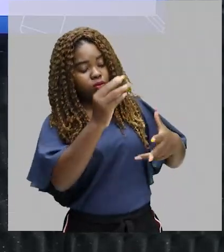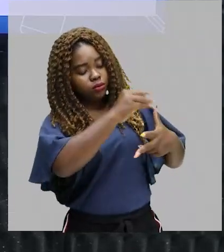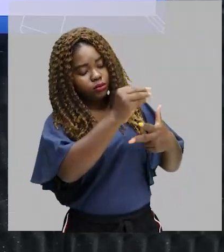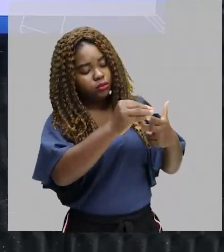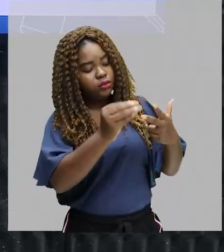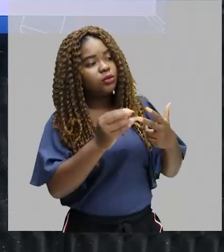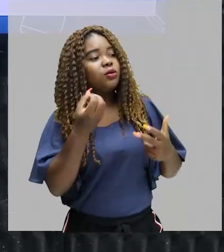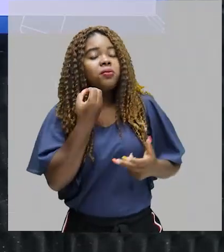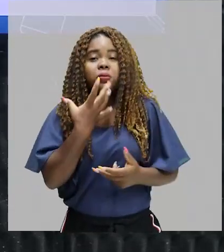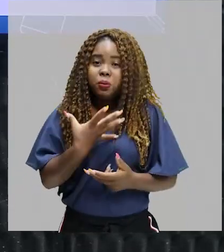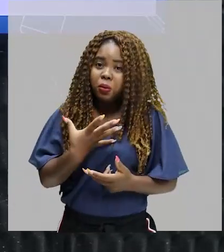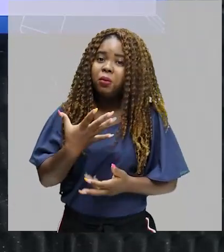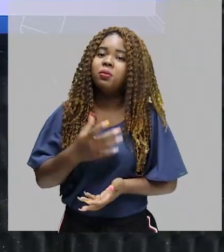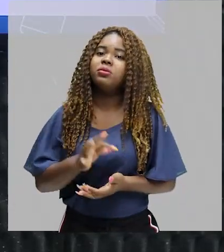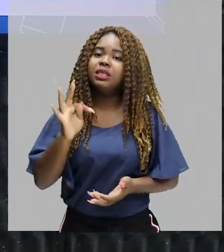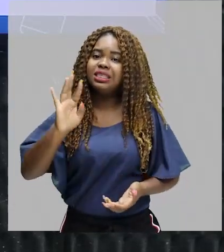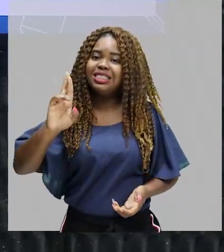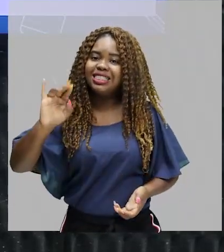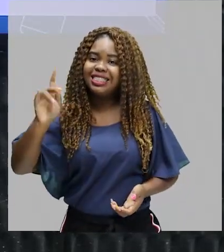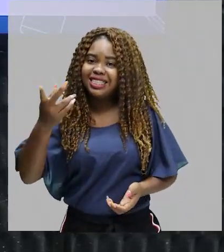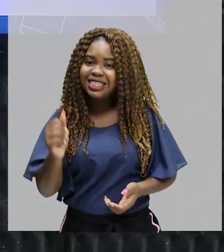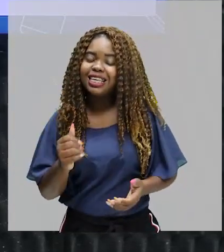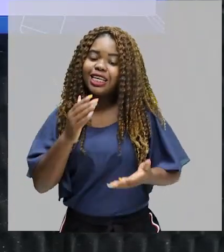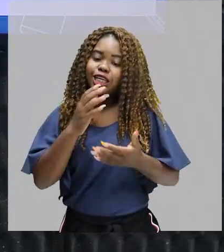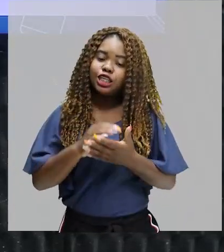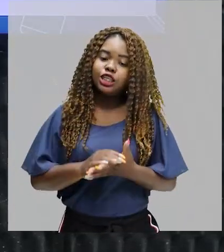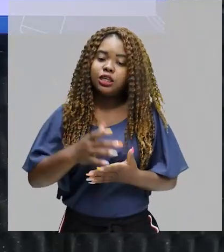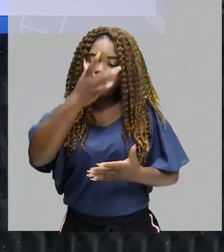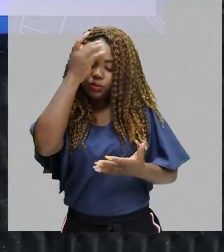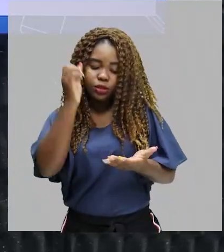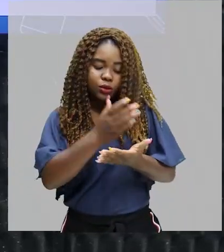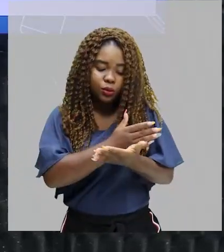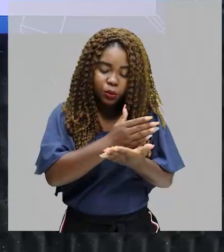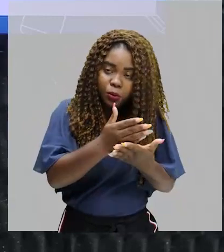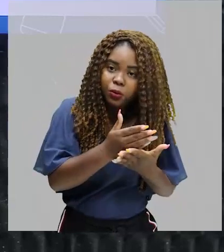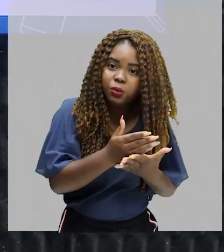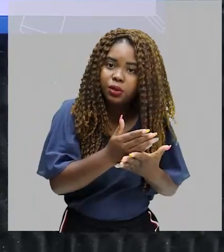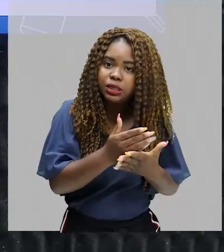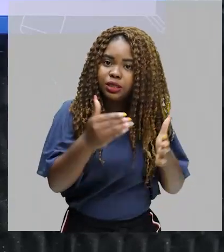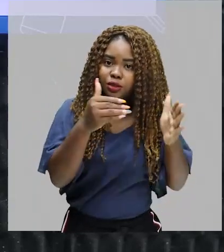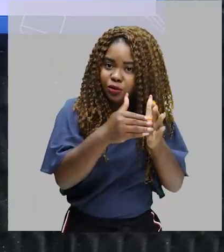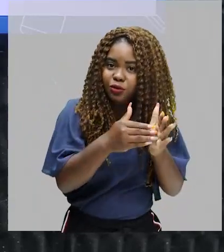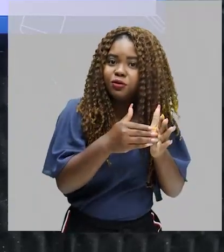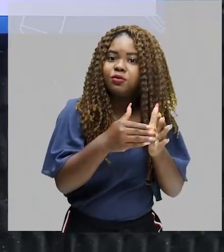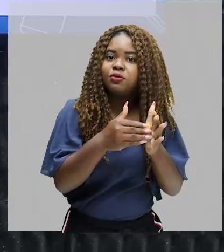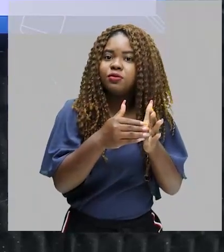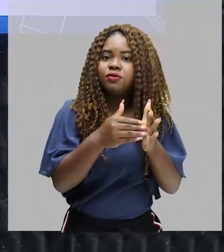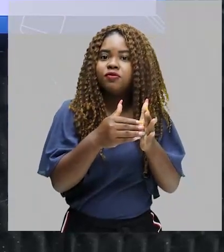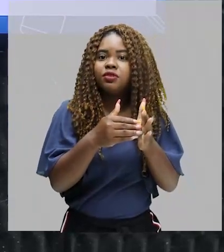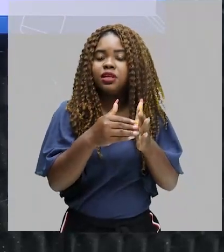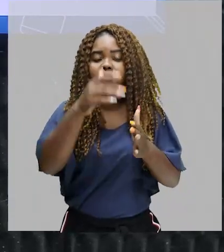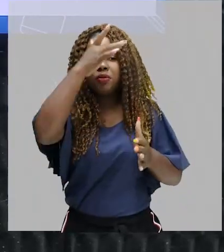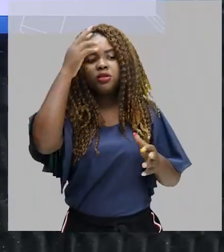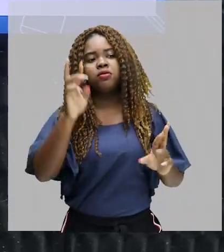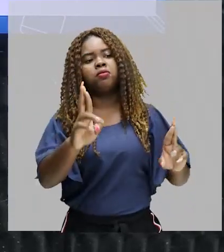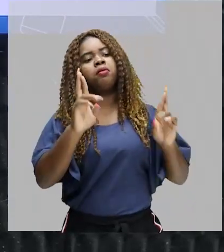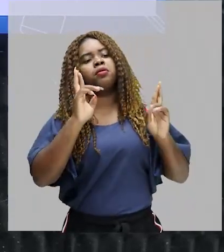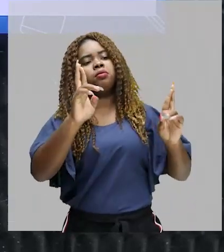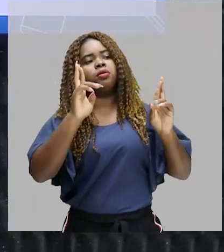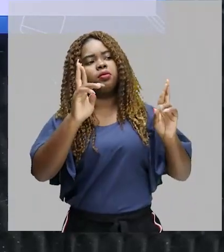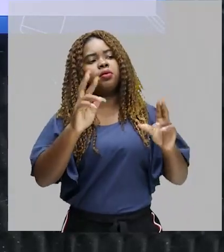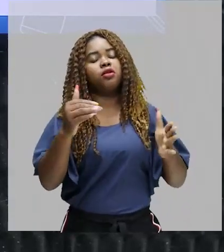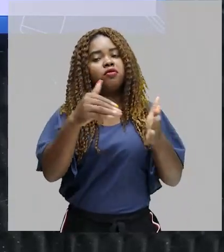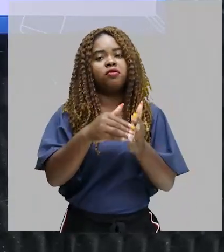é porque o leitor, ele começa além da tirinha, ele gera aquela expectativa e no final ele tem a quebra da expectativa. Ele